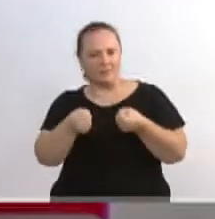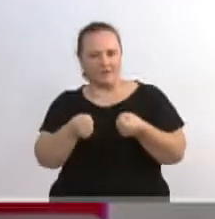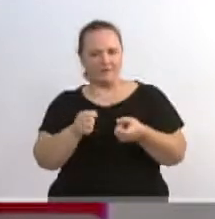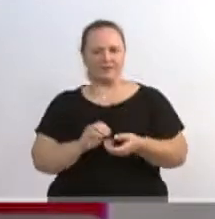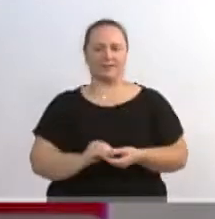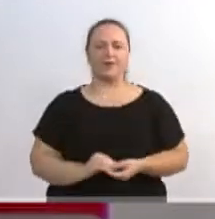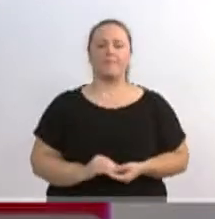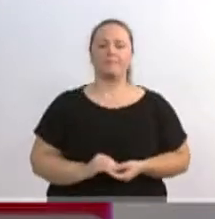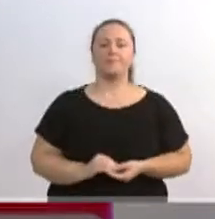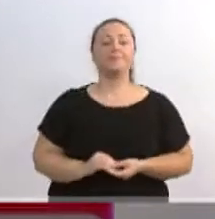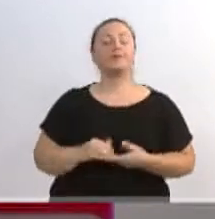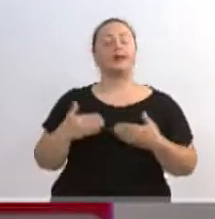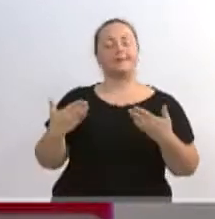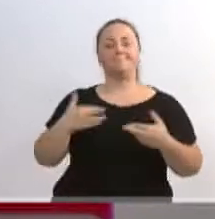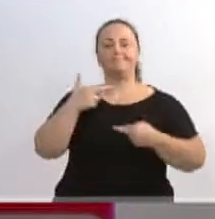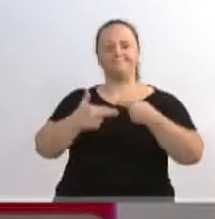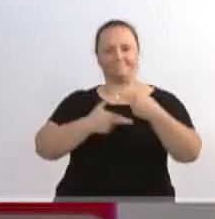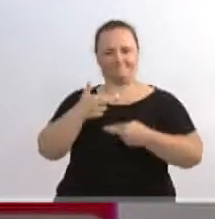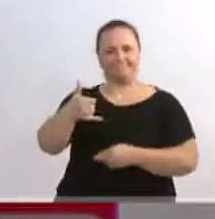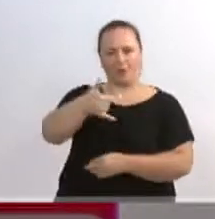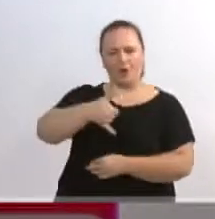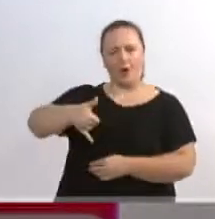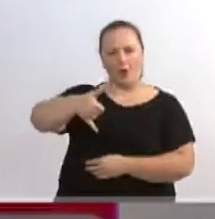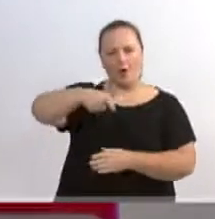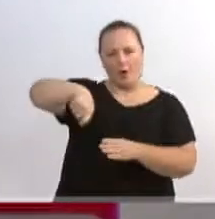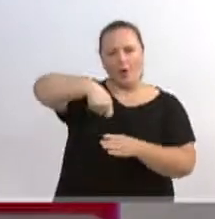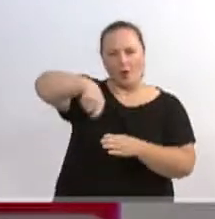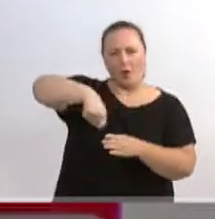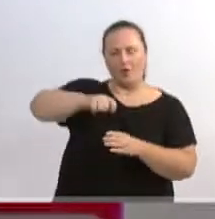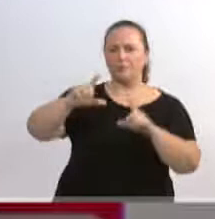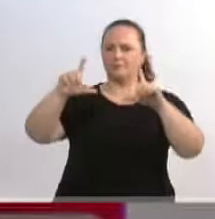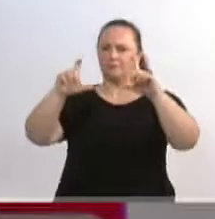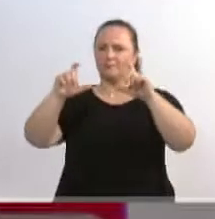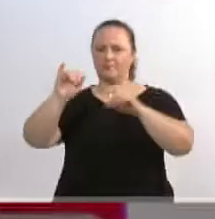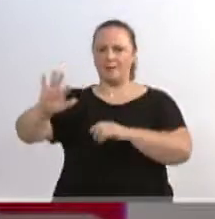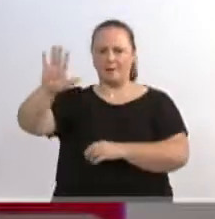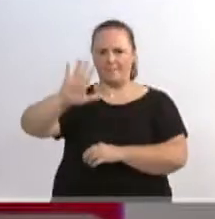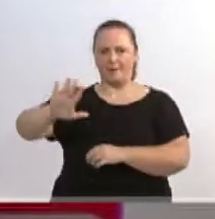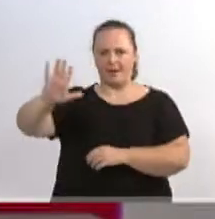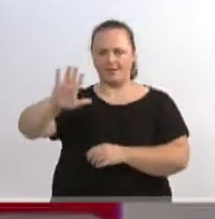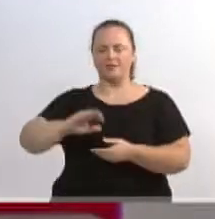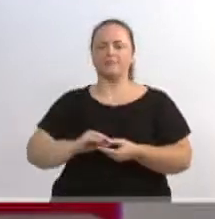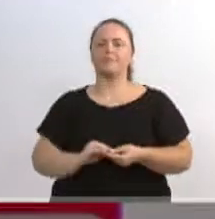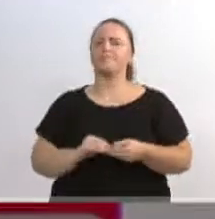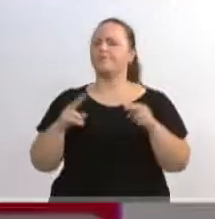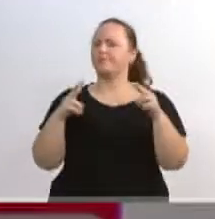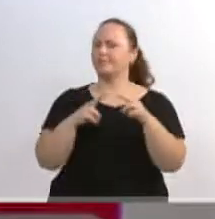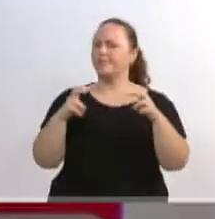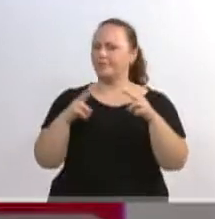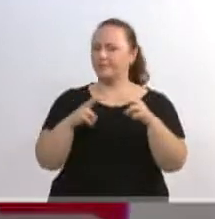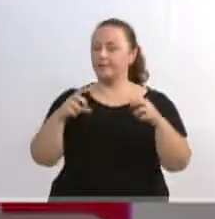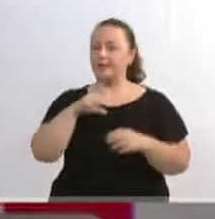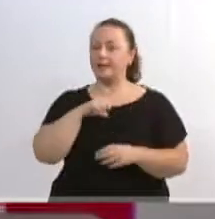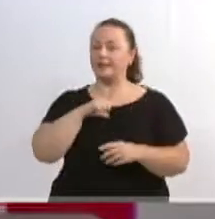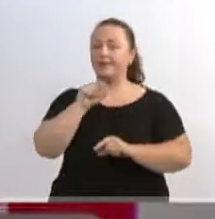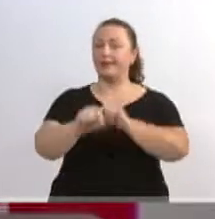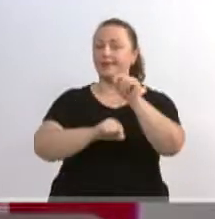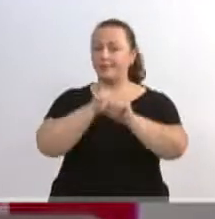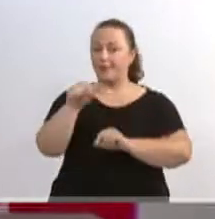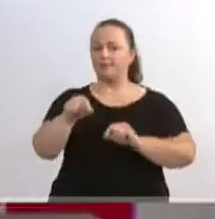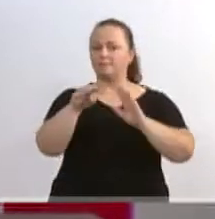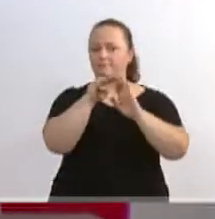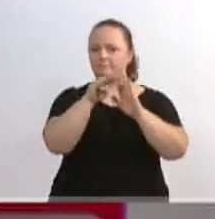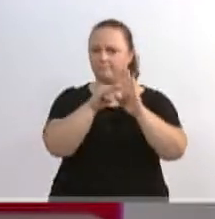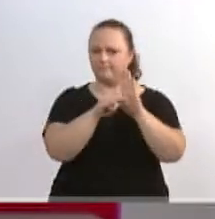questão do óleo de cozinha ali, e pedir novamente a questão das imagens, Florianópolis tem um programa, através, na